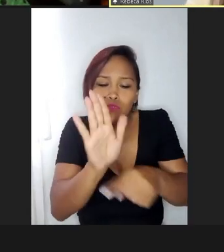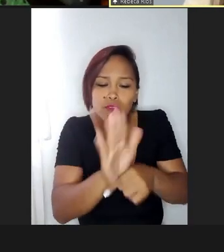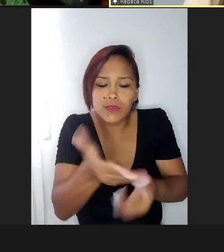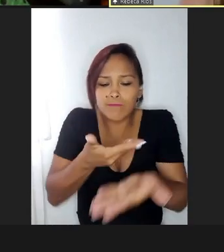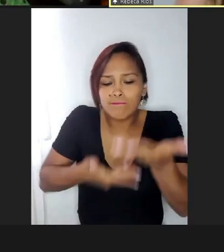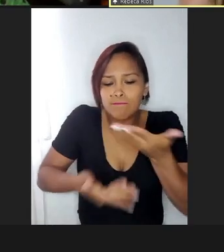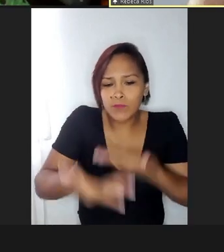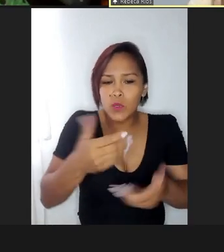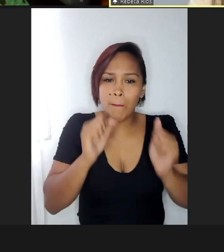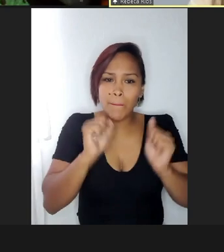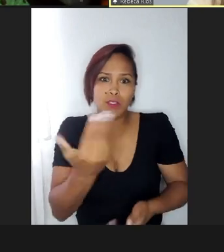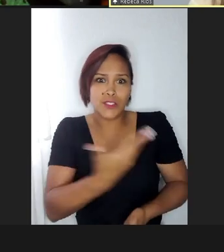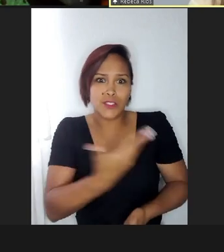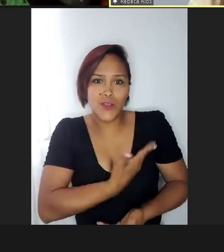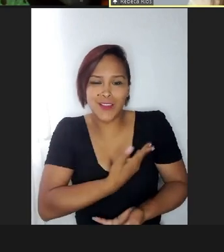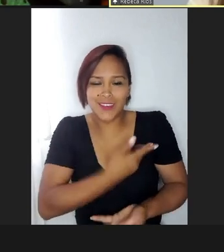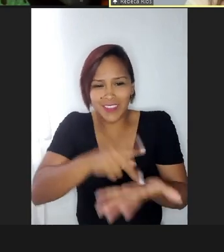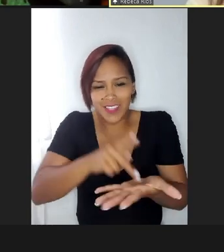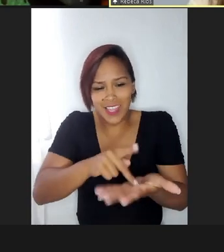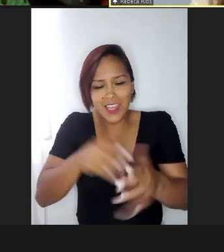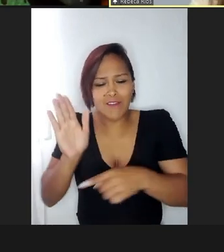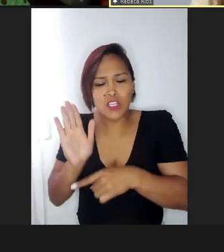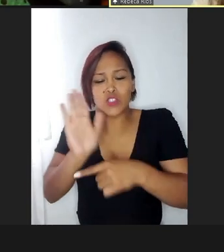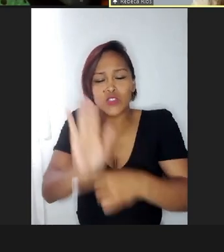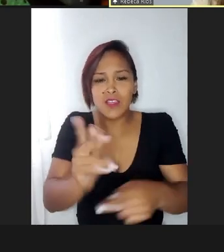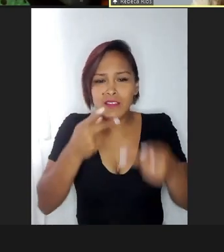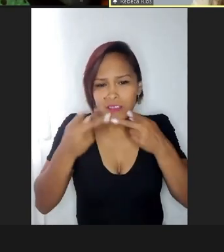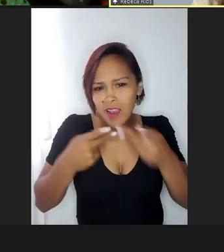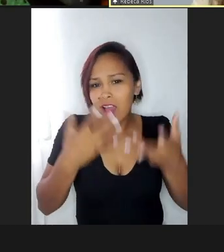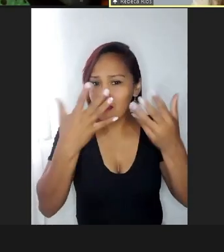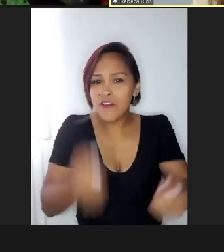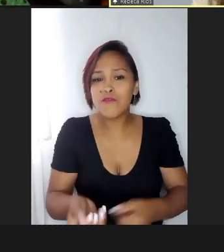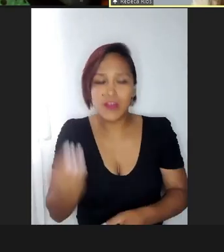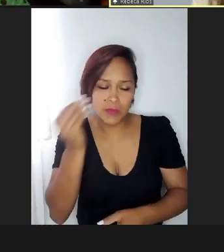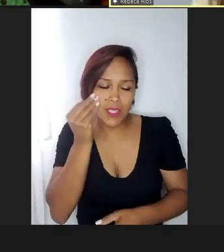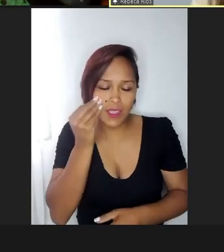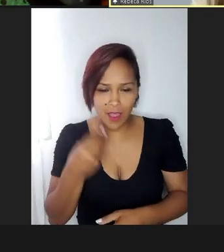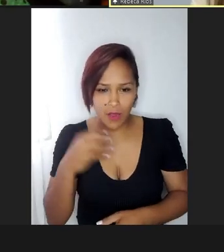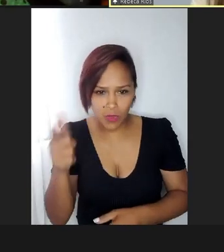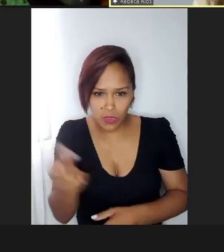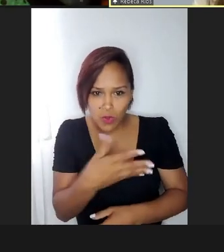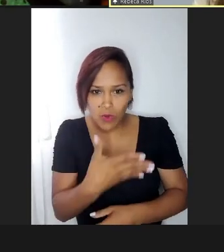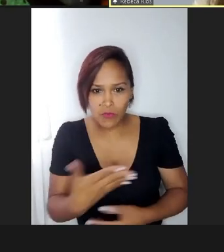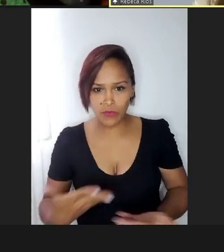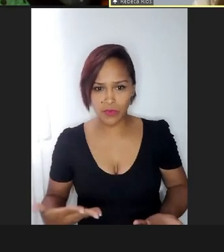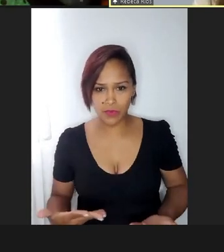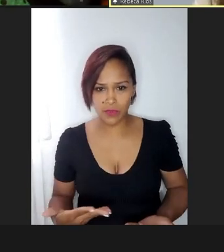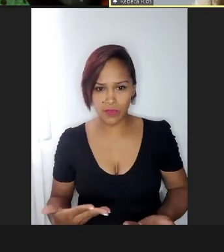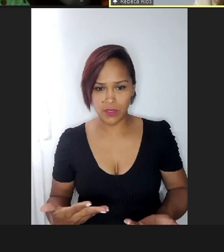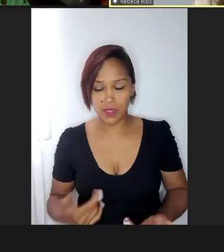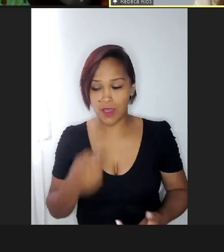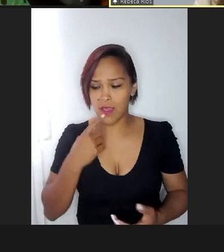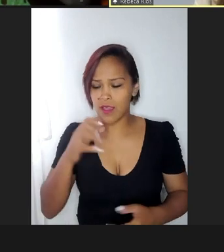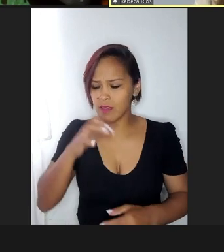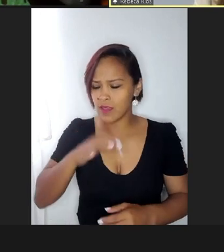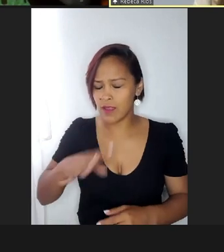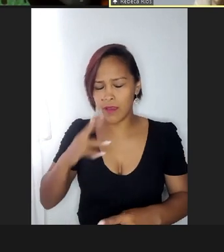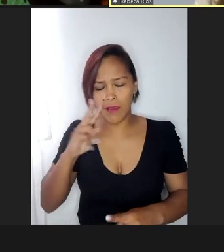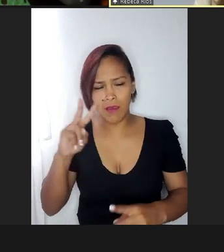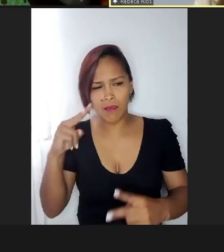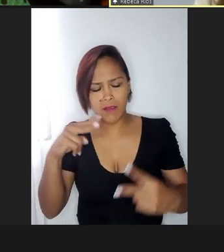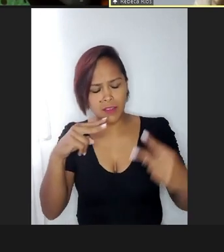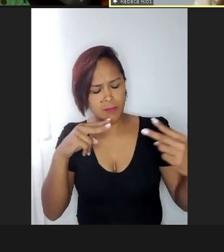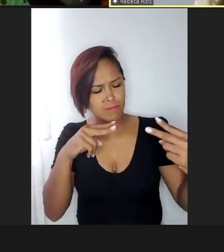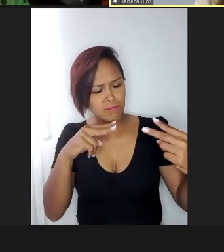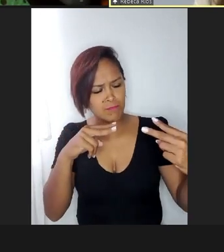um amigão que vai ajudar ele a falar, vamos tentar isso, e aquela criança ficou me olhando, foi